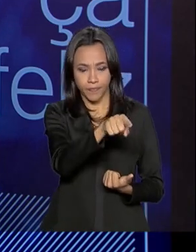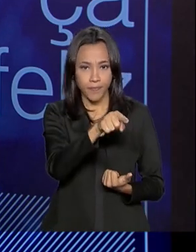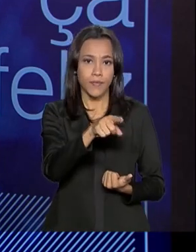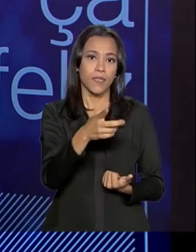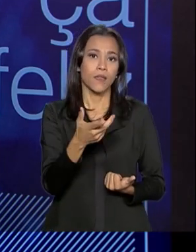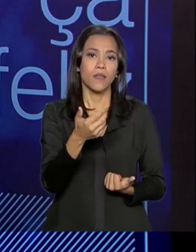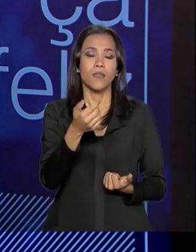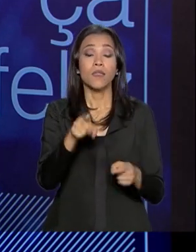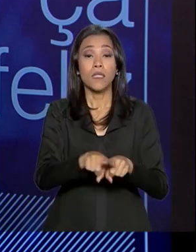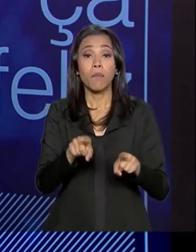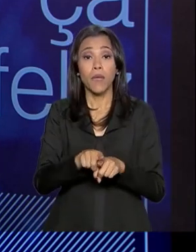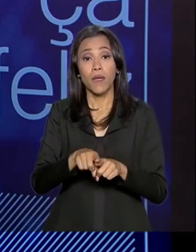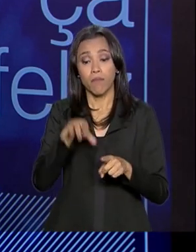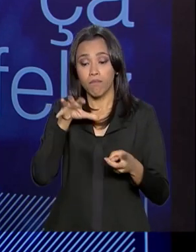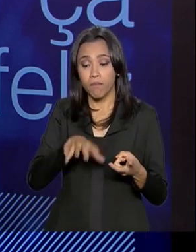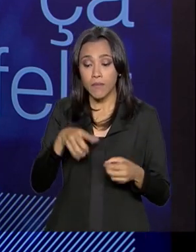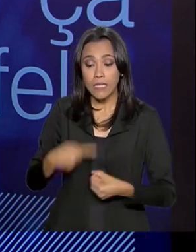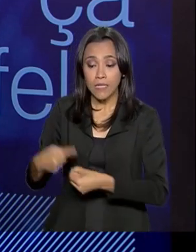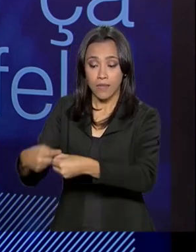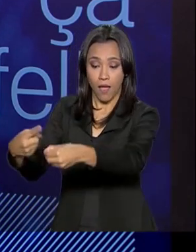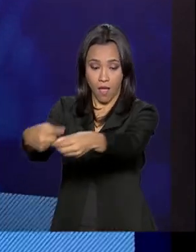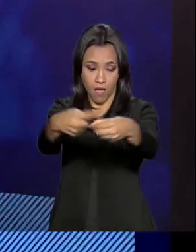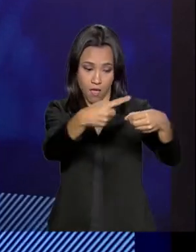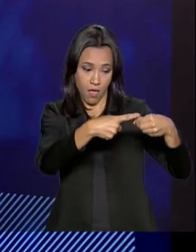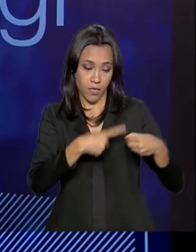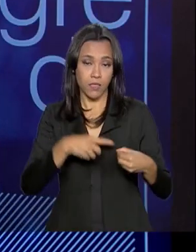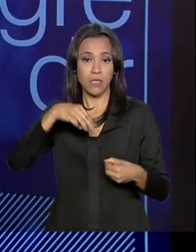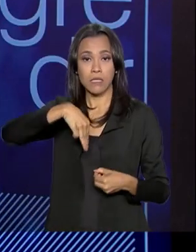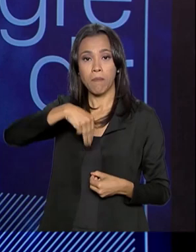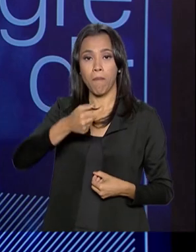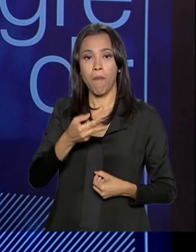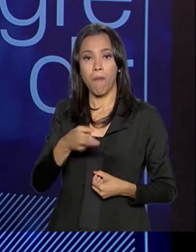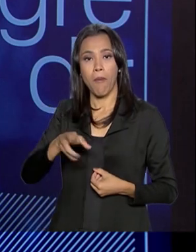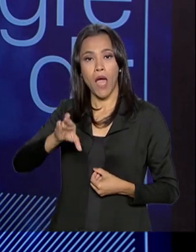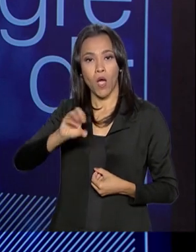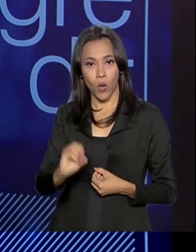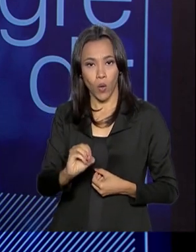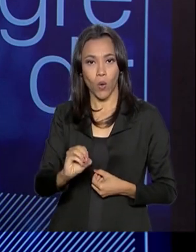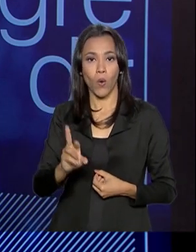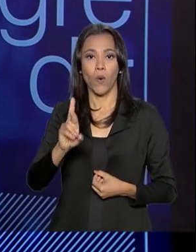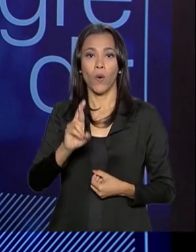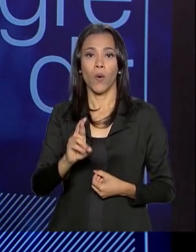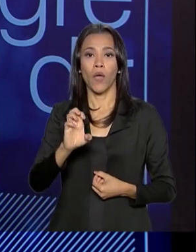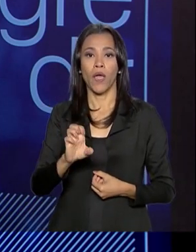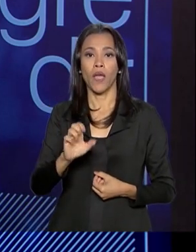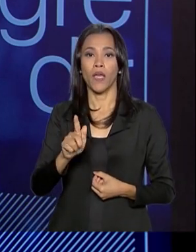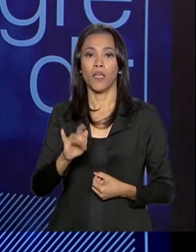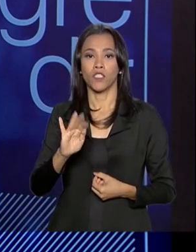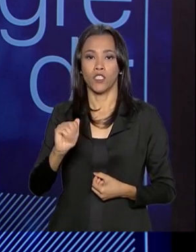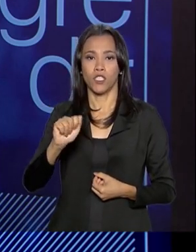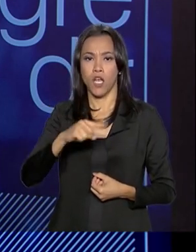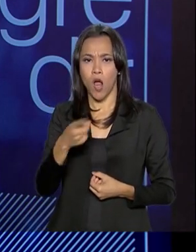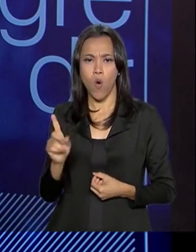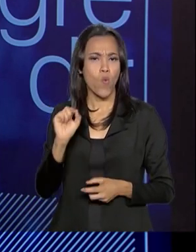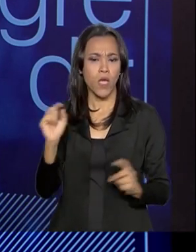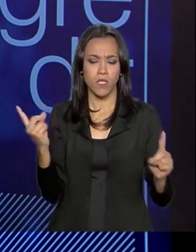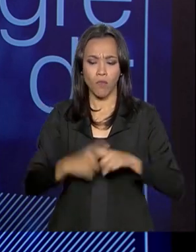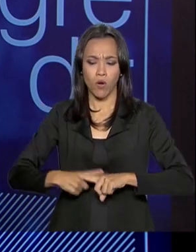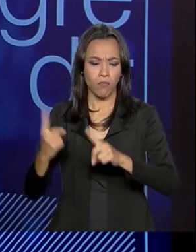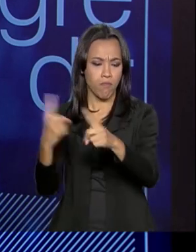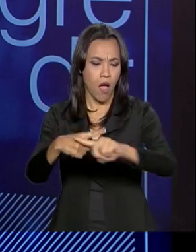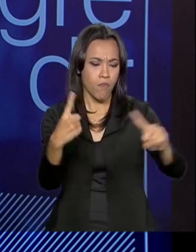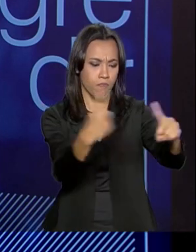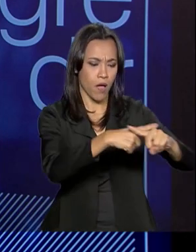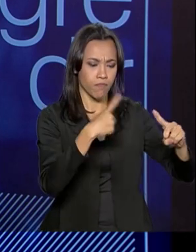regiões de macro-regiões, Olimpíadas entre os municípios.